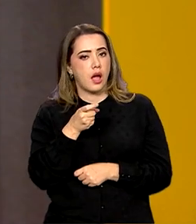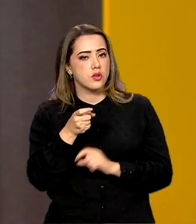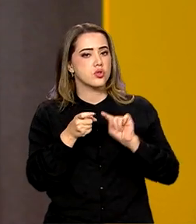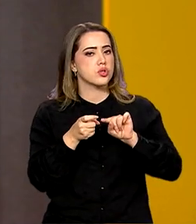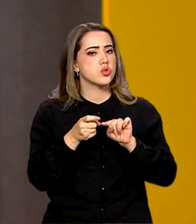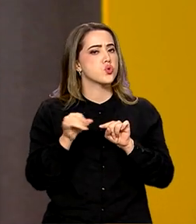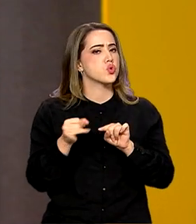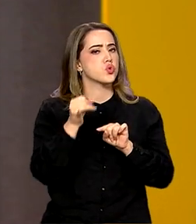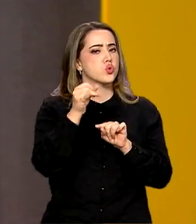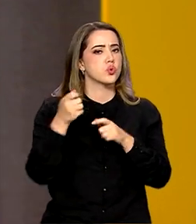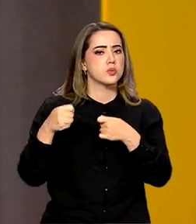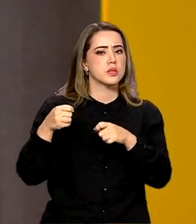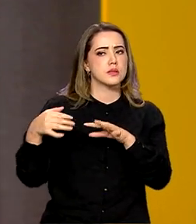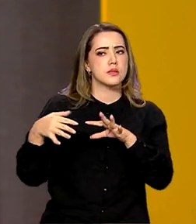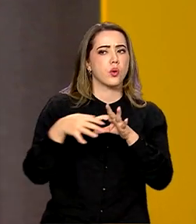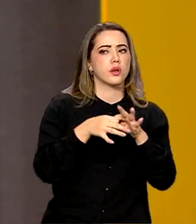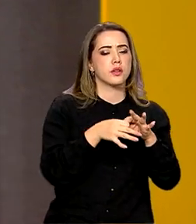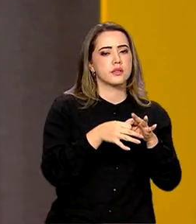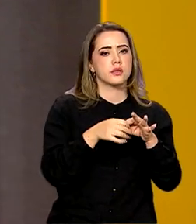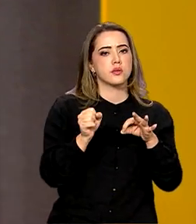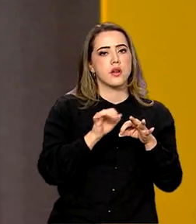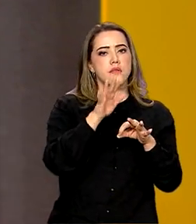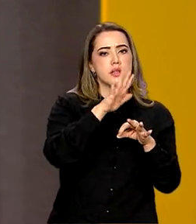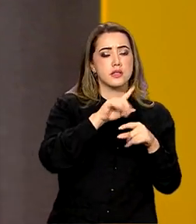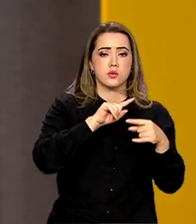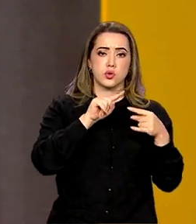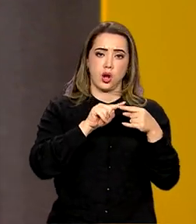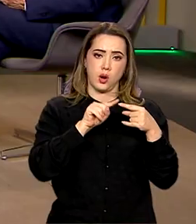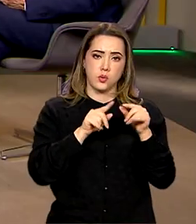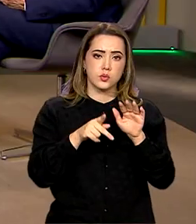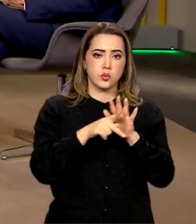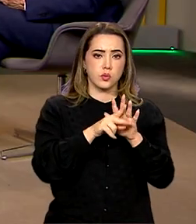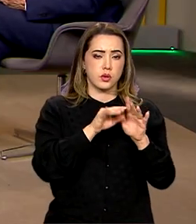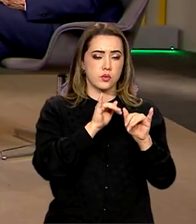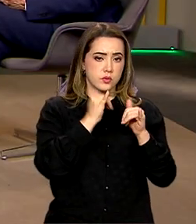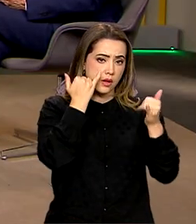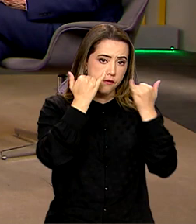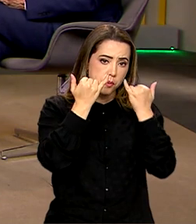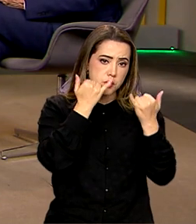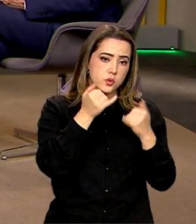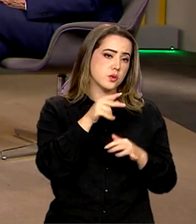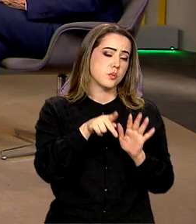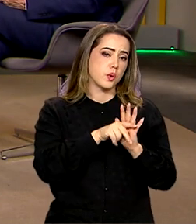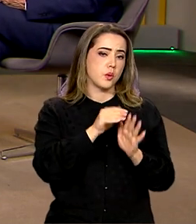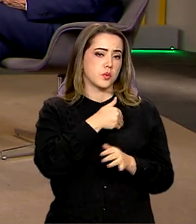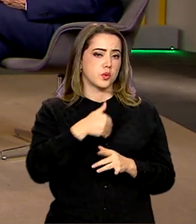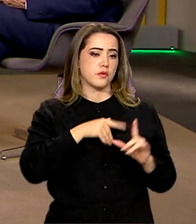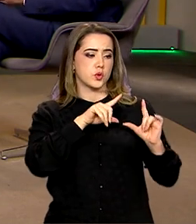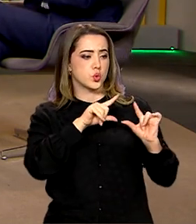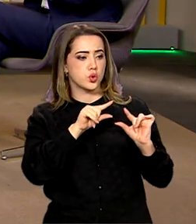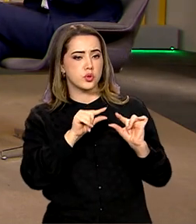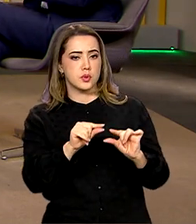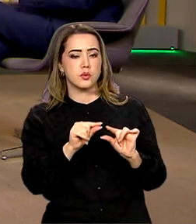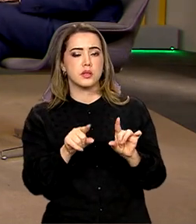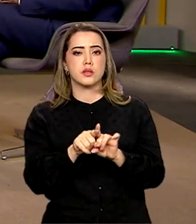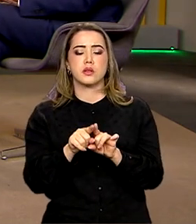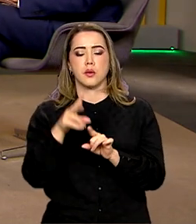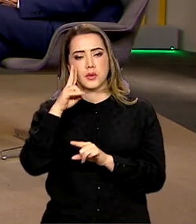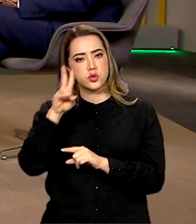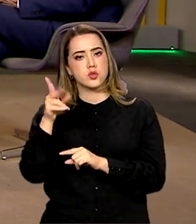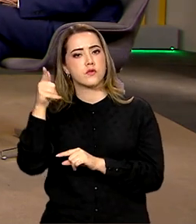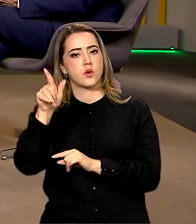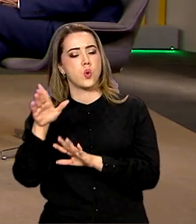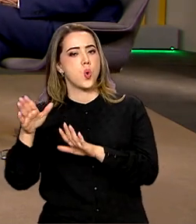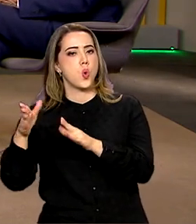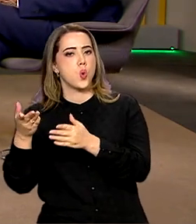depende da inflação que, de acordo com os dados oficiais do governo, está em queda e também de acordo com as previsões do mercado, como a gente vê aí